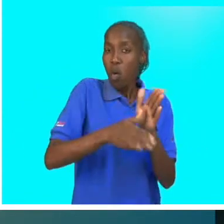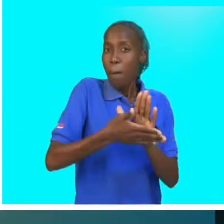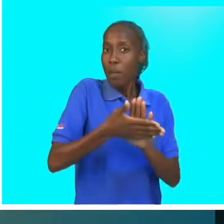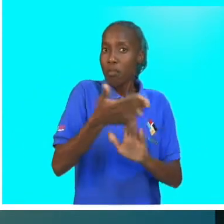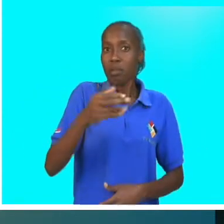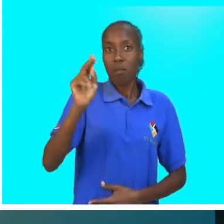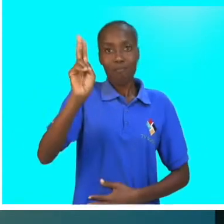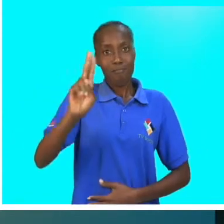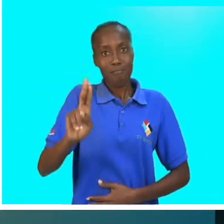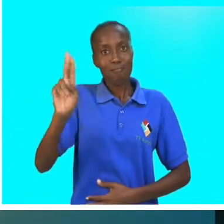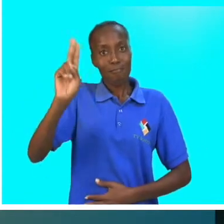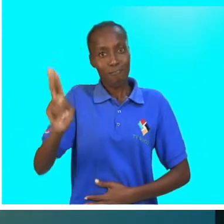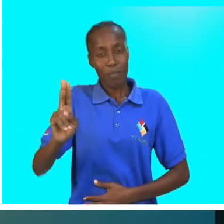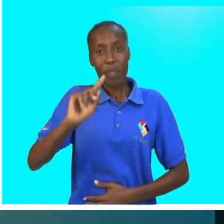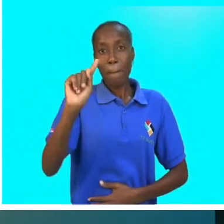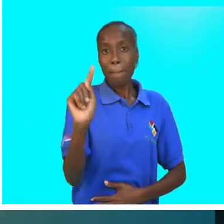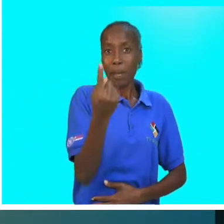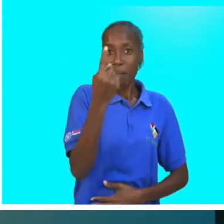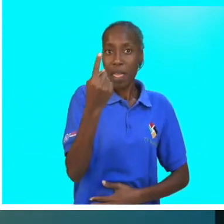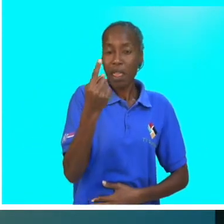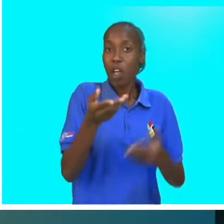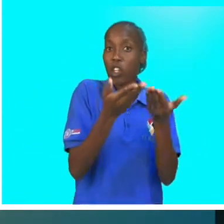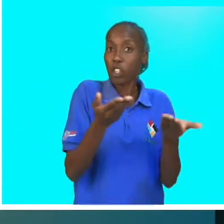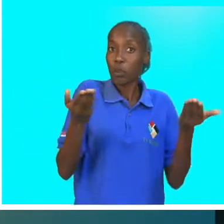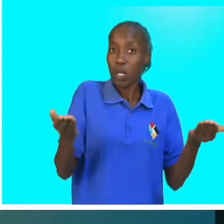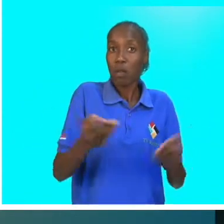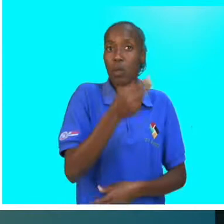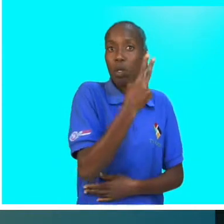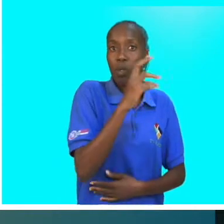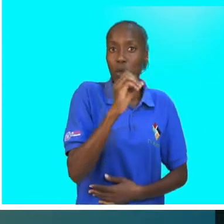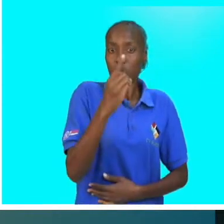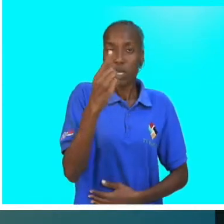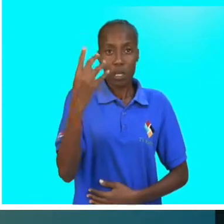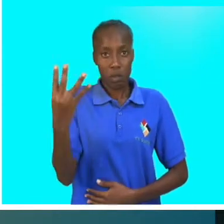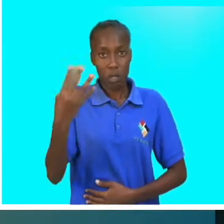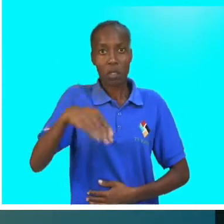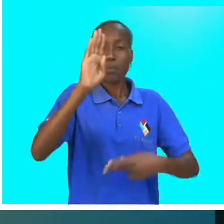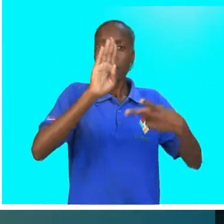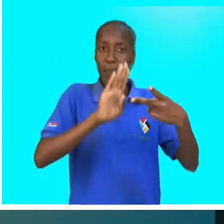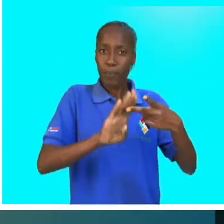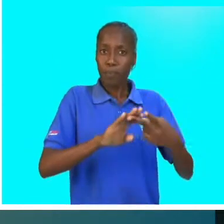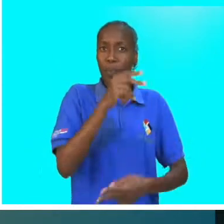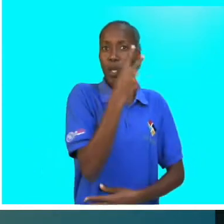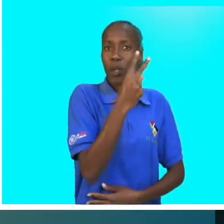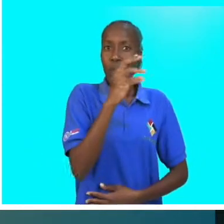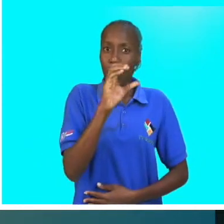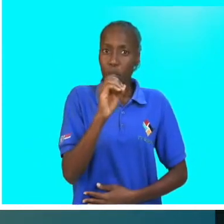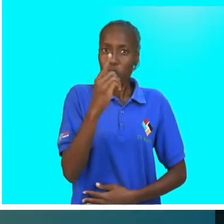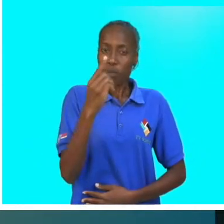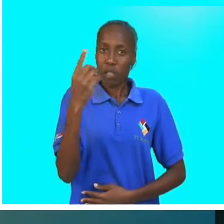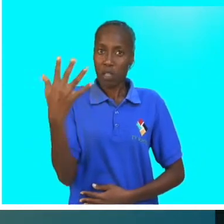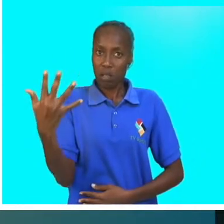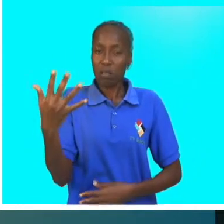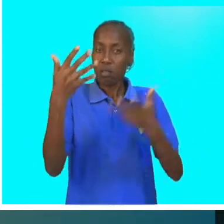criar a arte. A minha primeira exposição foi em 2014 e em 2015